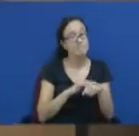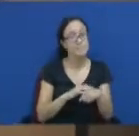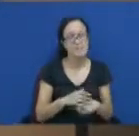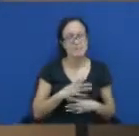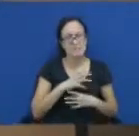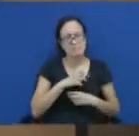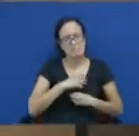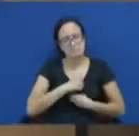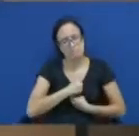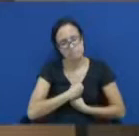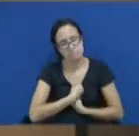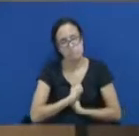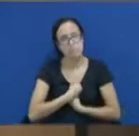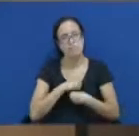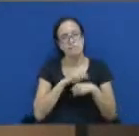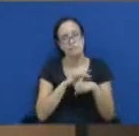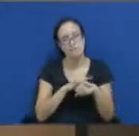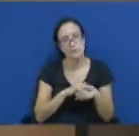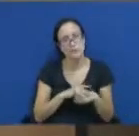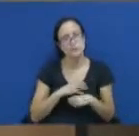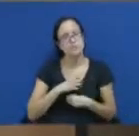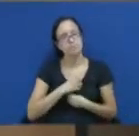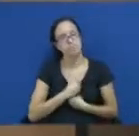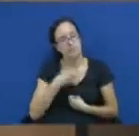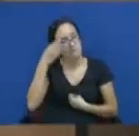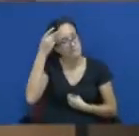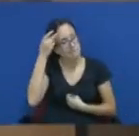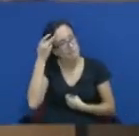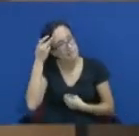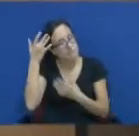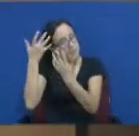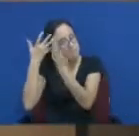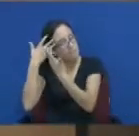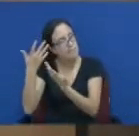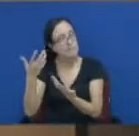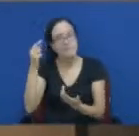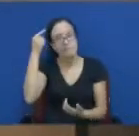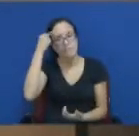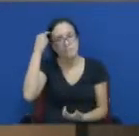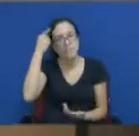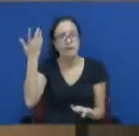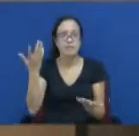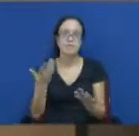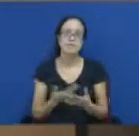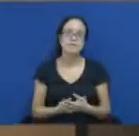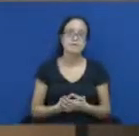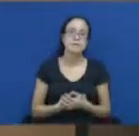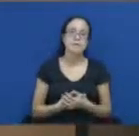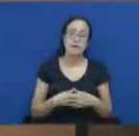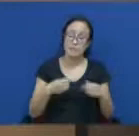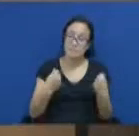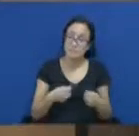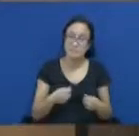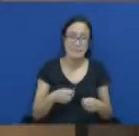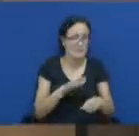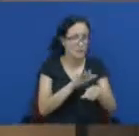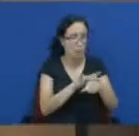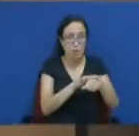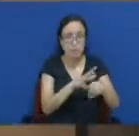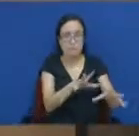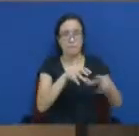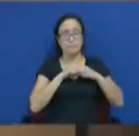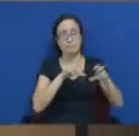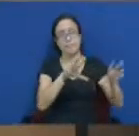depressão, vários tipos de doenças que a gente contrai nesse trabalho. Então, nós estamos